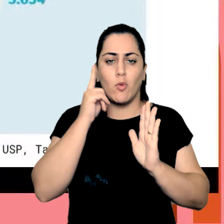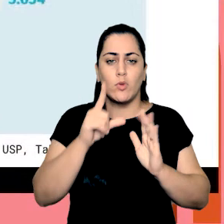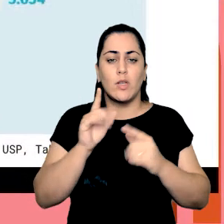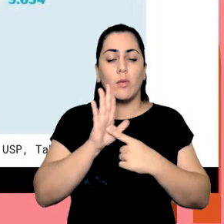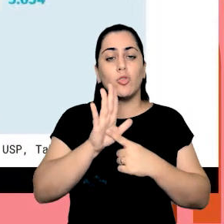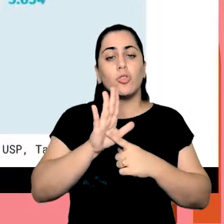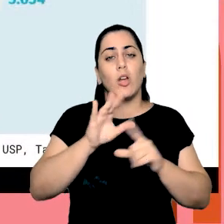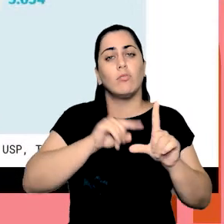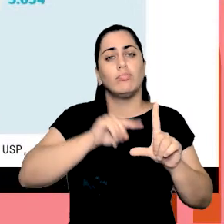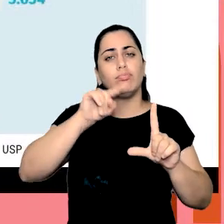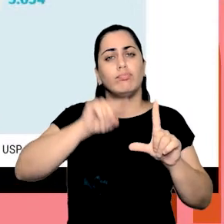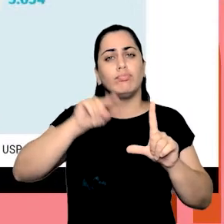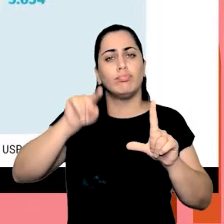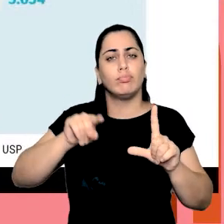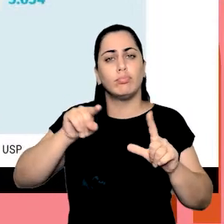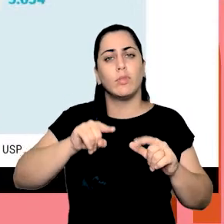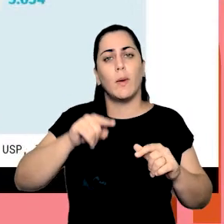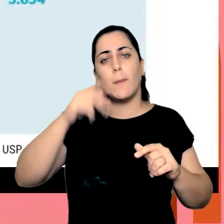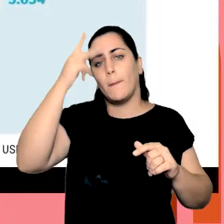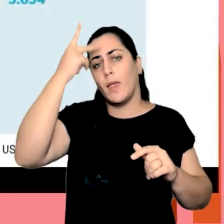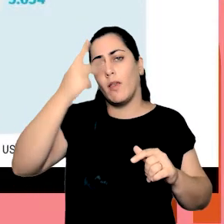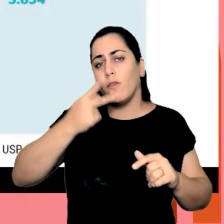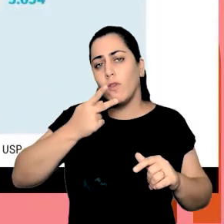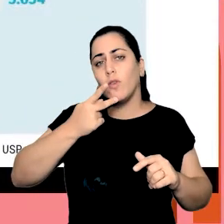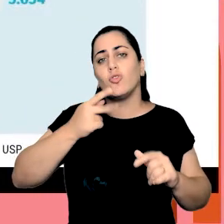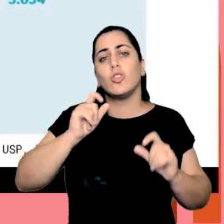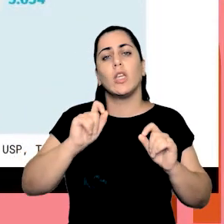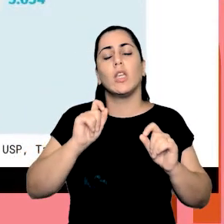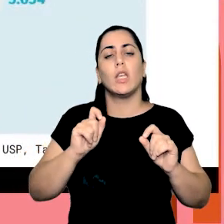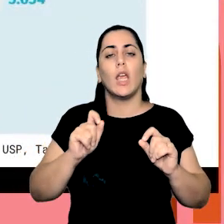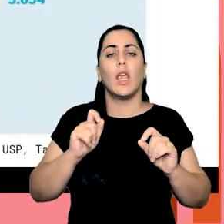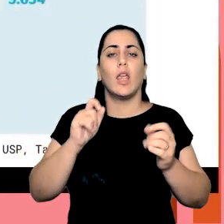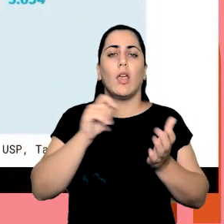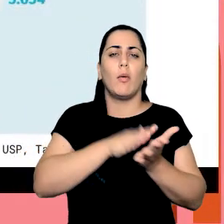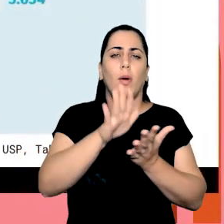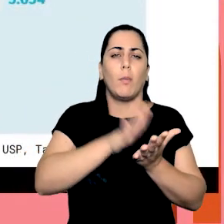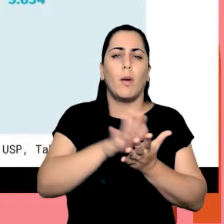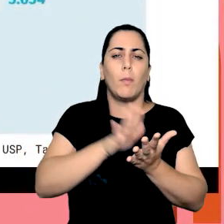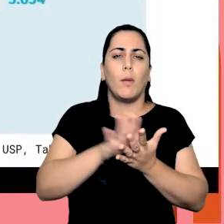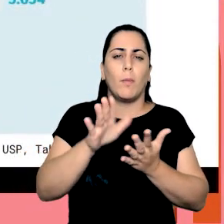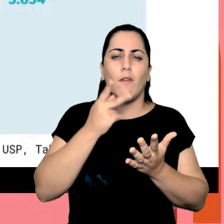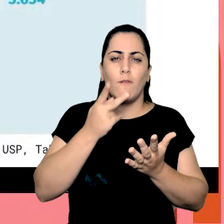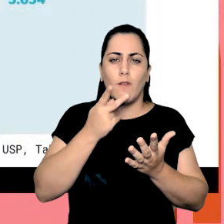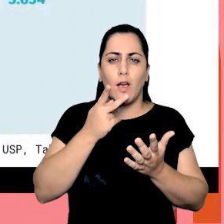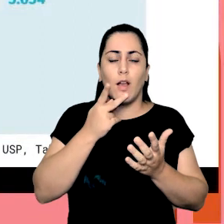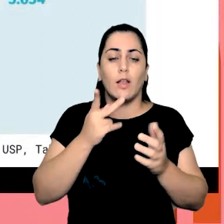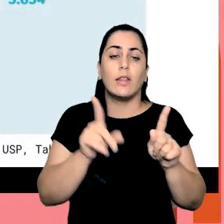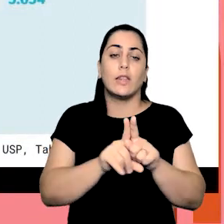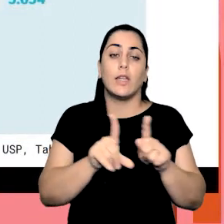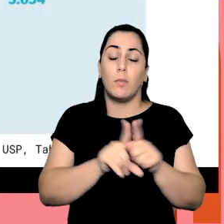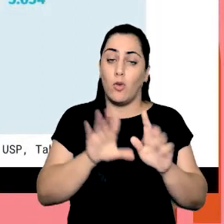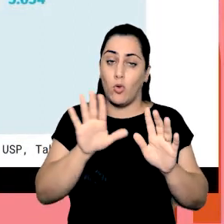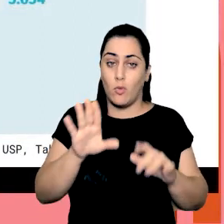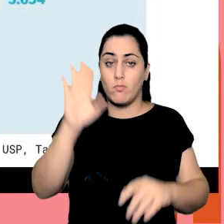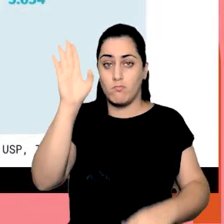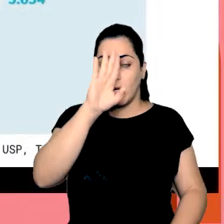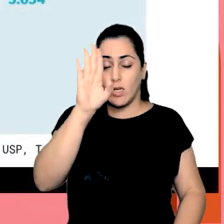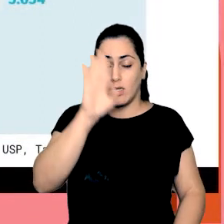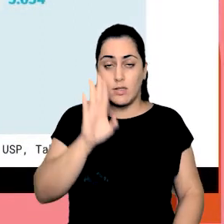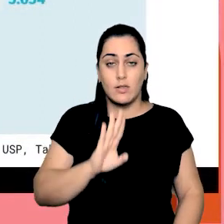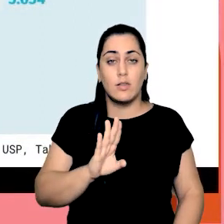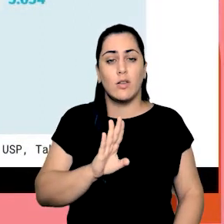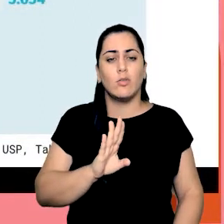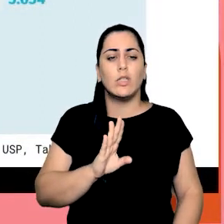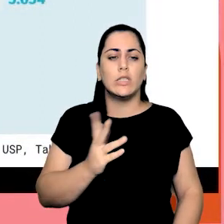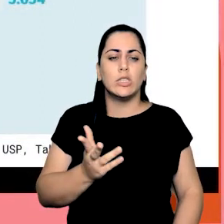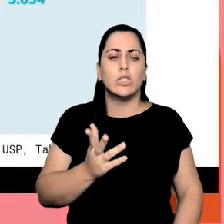as estatísticas sobre o perfil de quem está publicando, de quem está à frente, a questão das citações, e notem que aqui no Brasil a